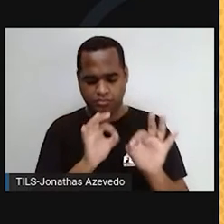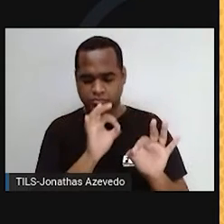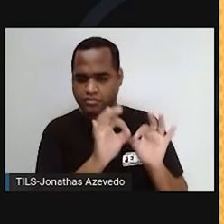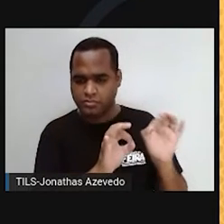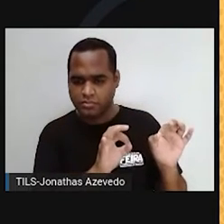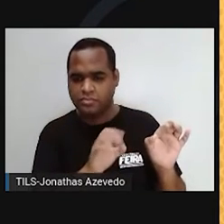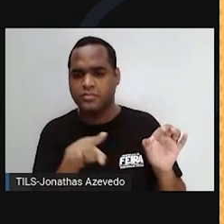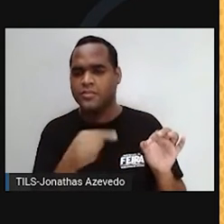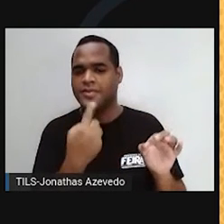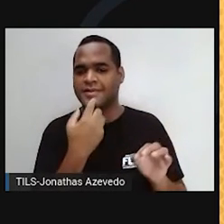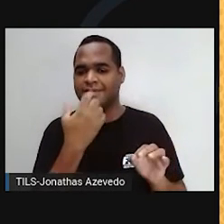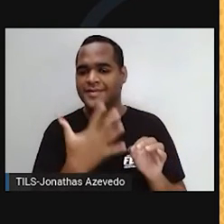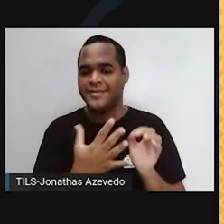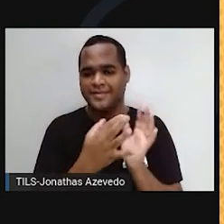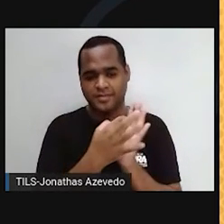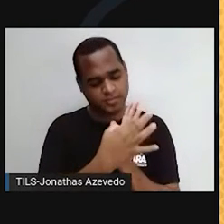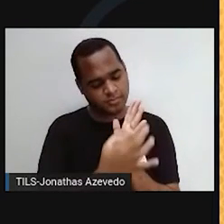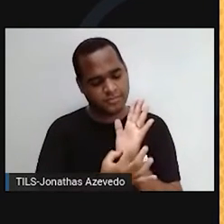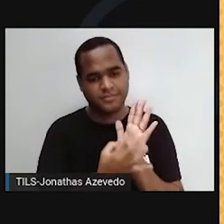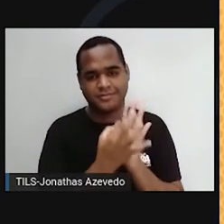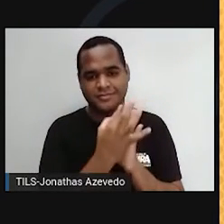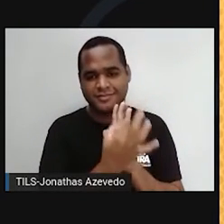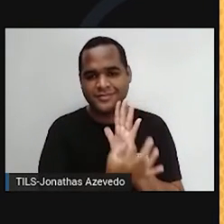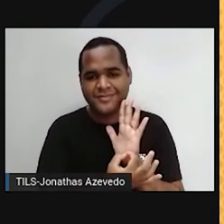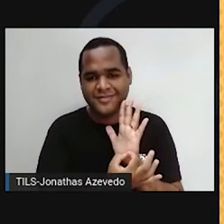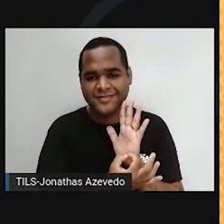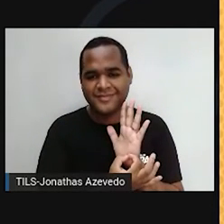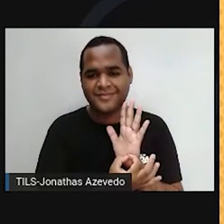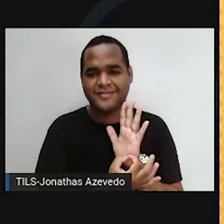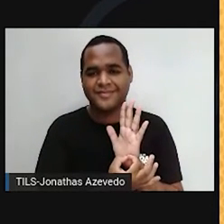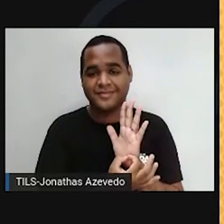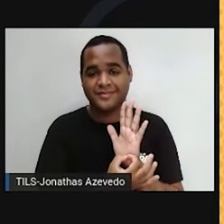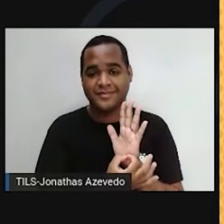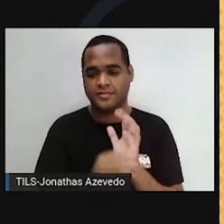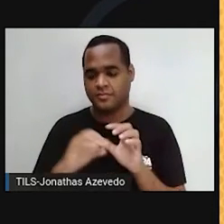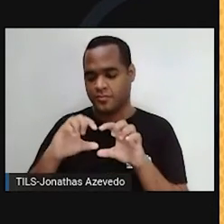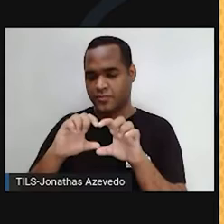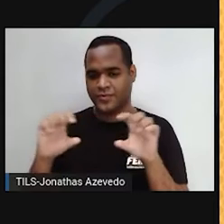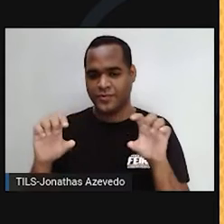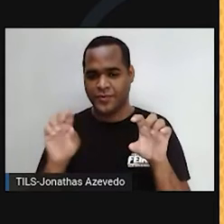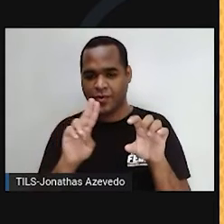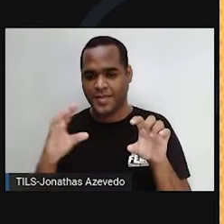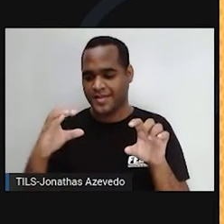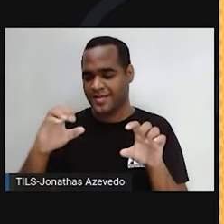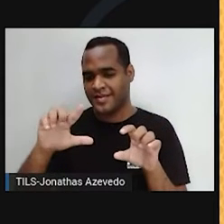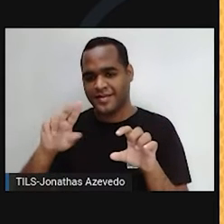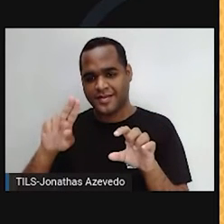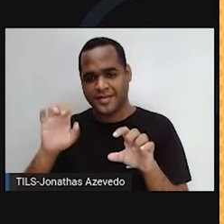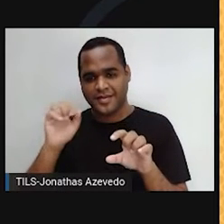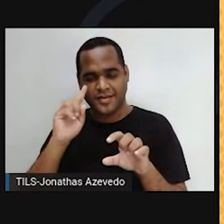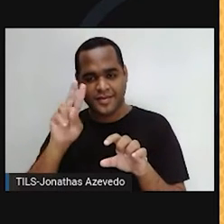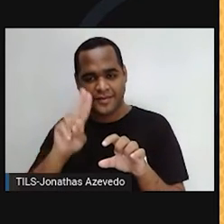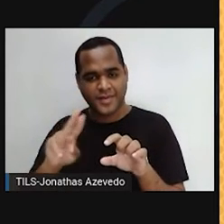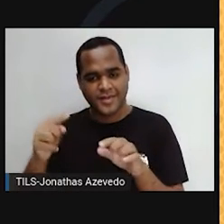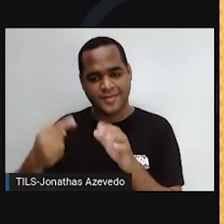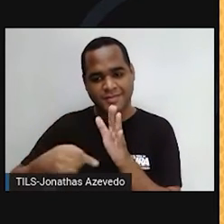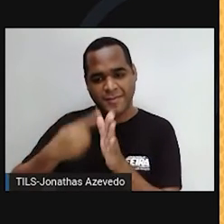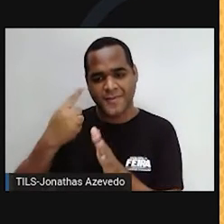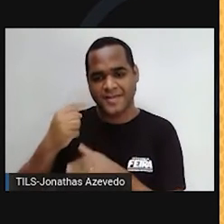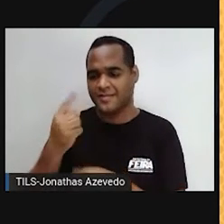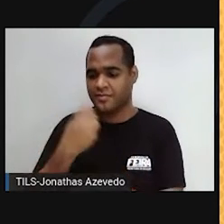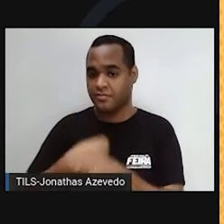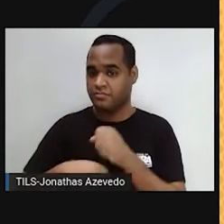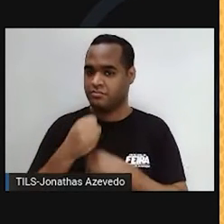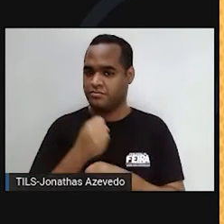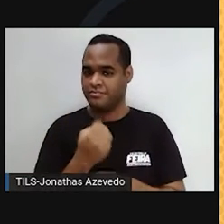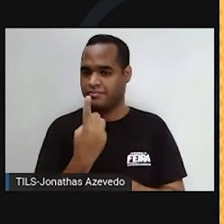Estou falando das células. O nome célula foi usado pela primeira vez por um